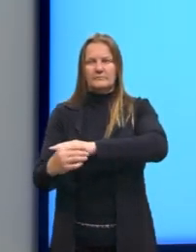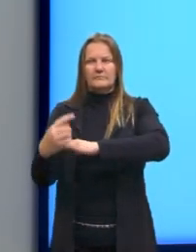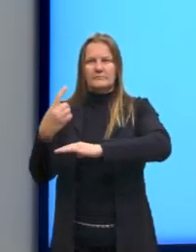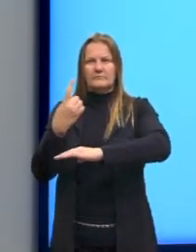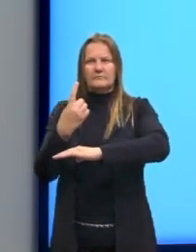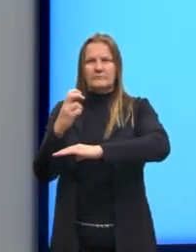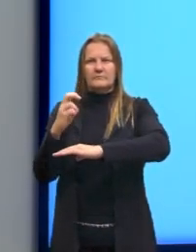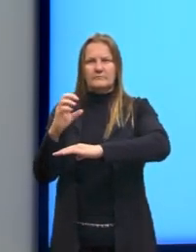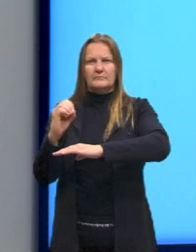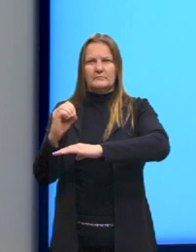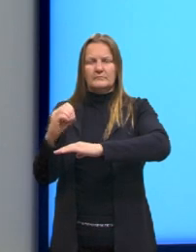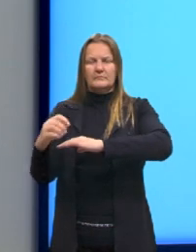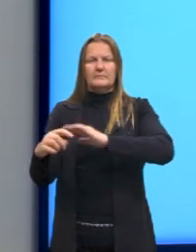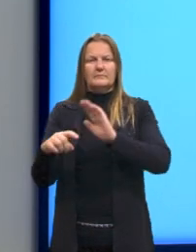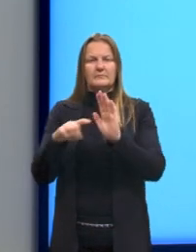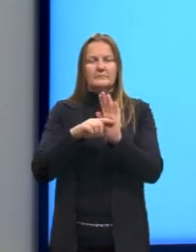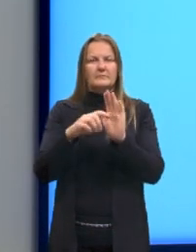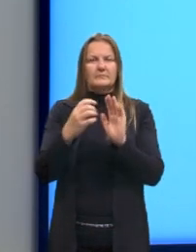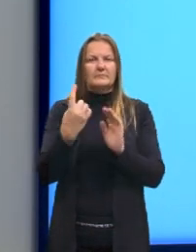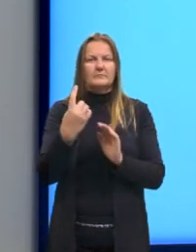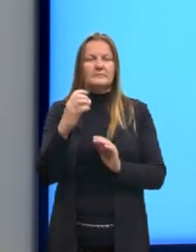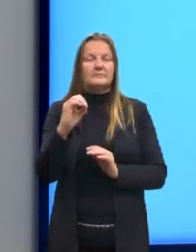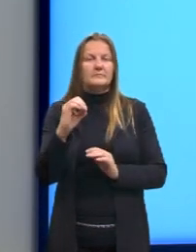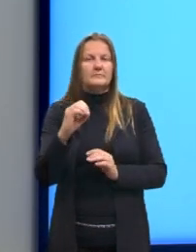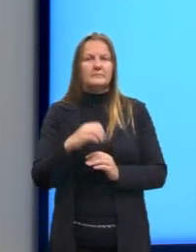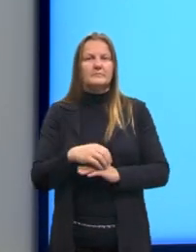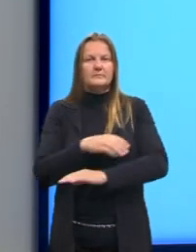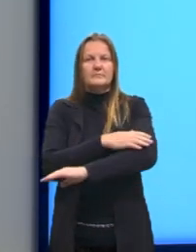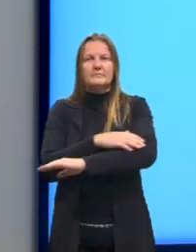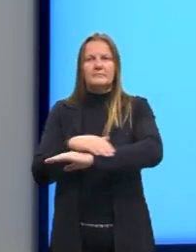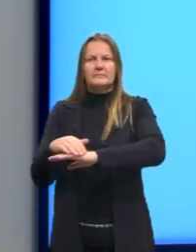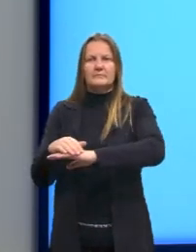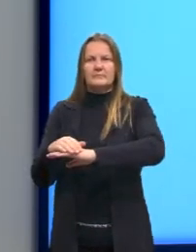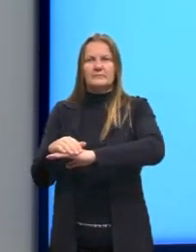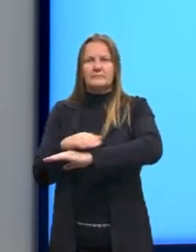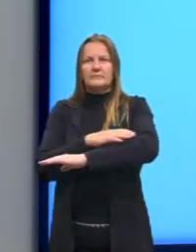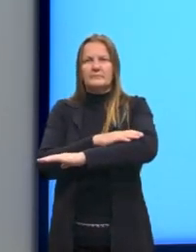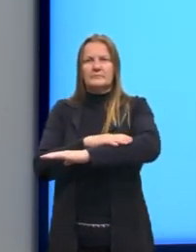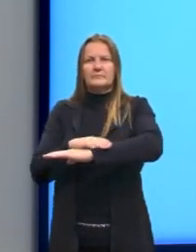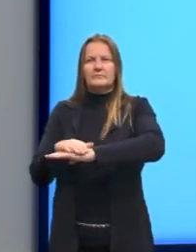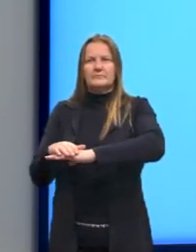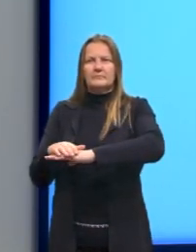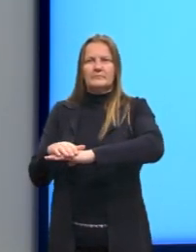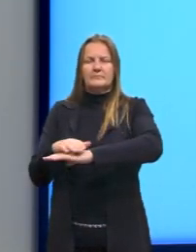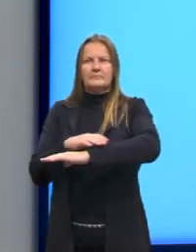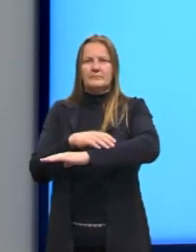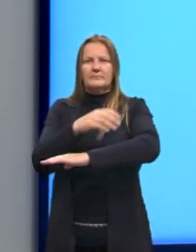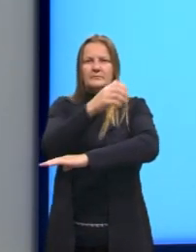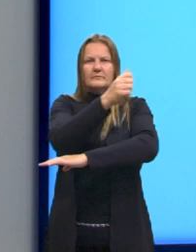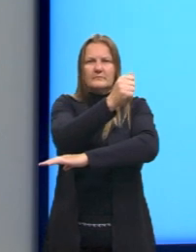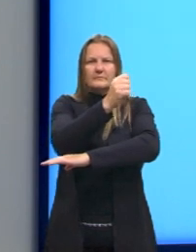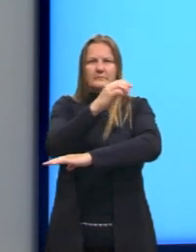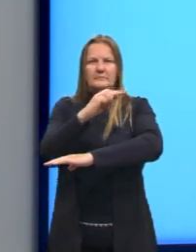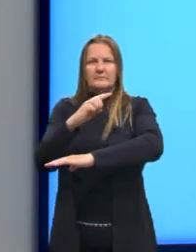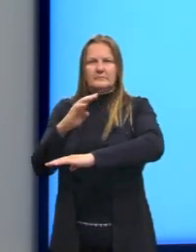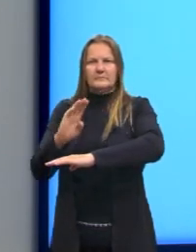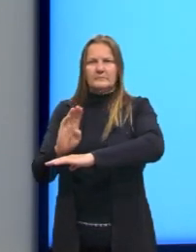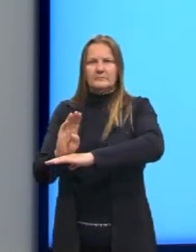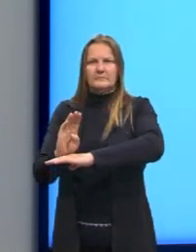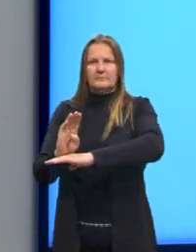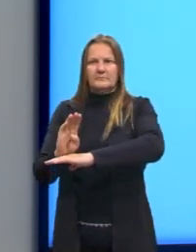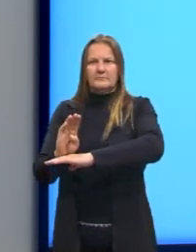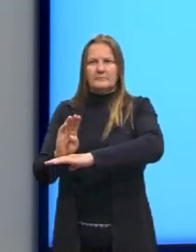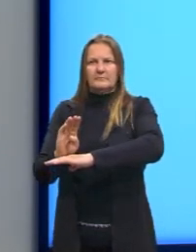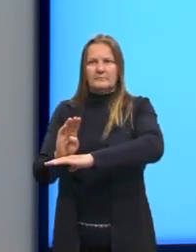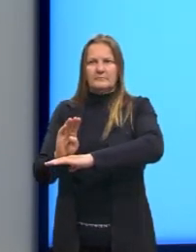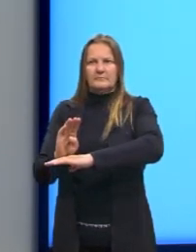menos zero. O denominador, agora, ainda seguindo a ordem A menos B, nós vamos